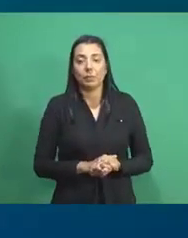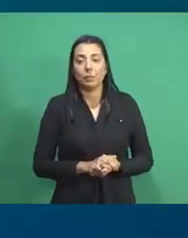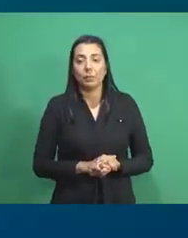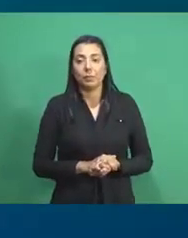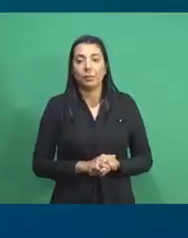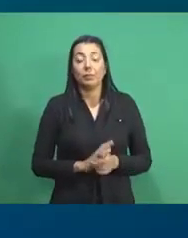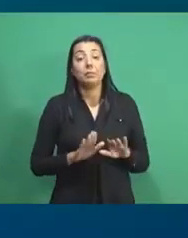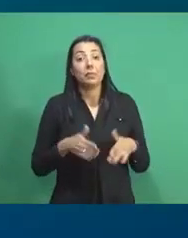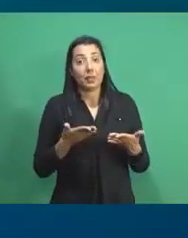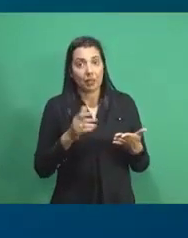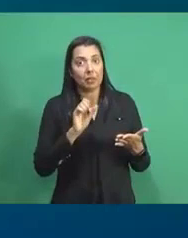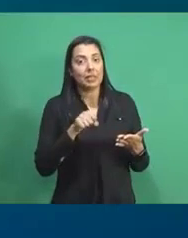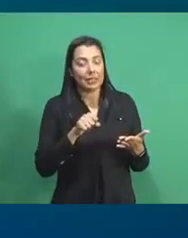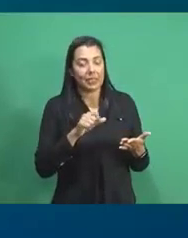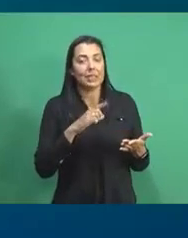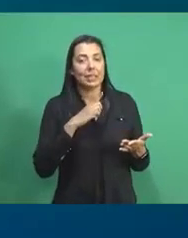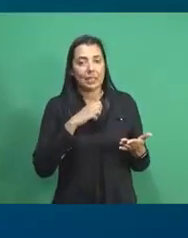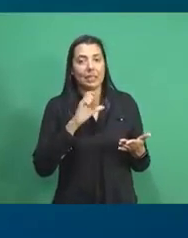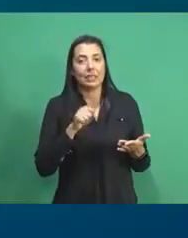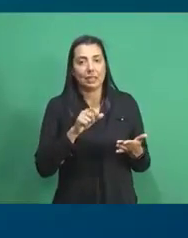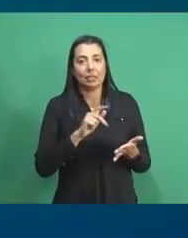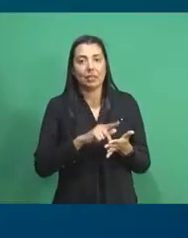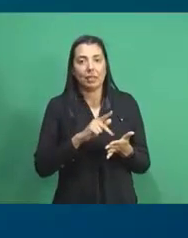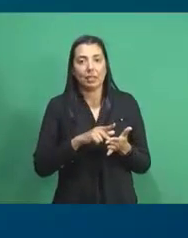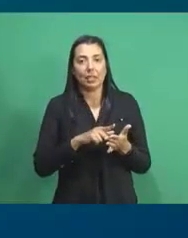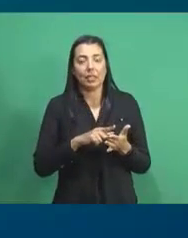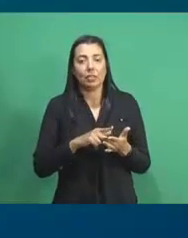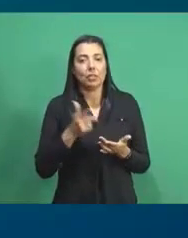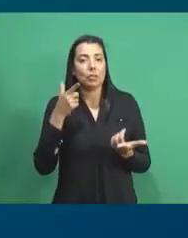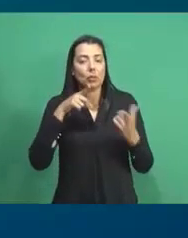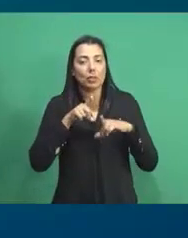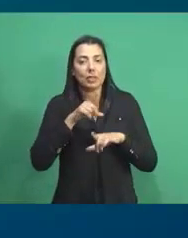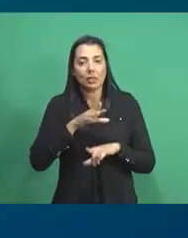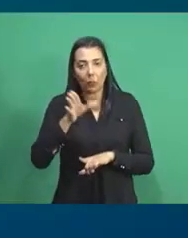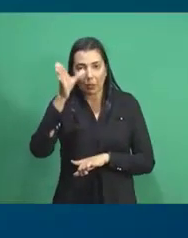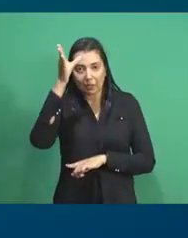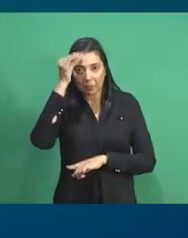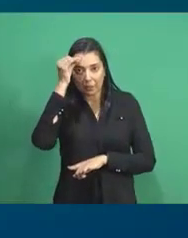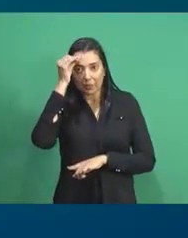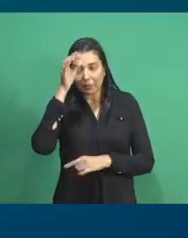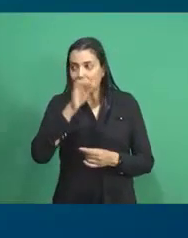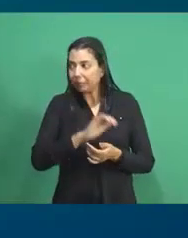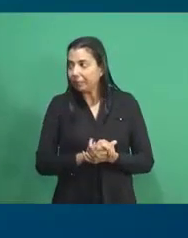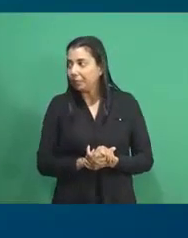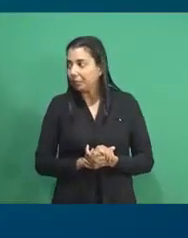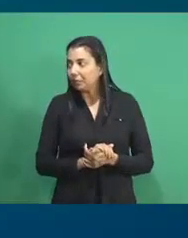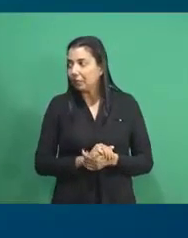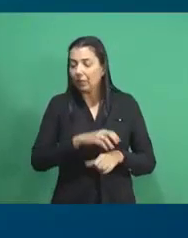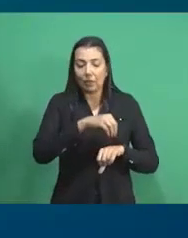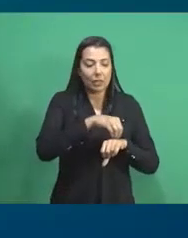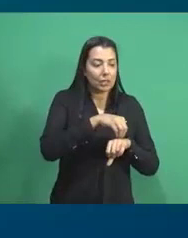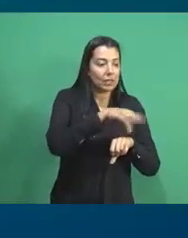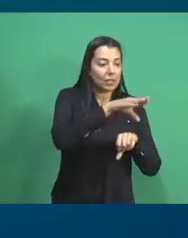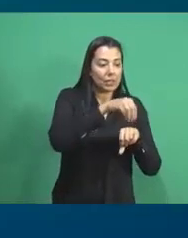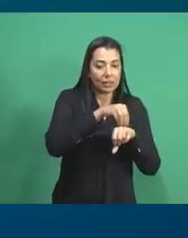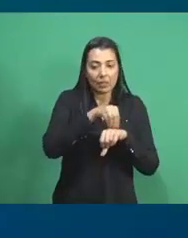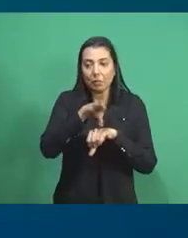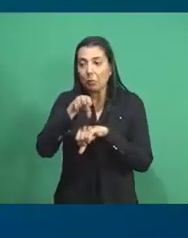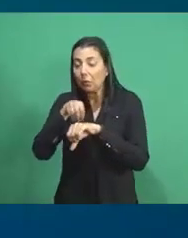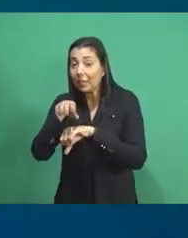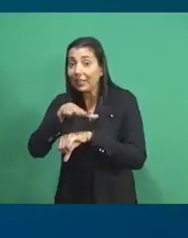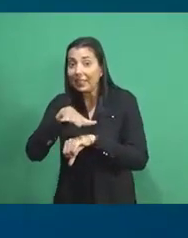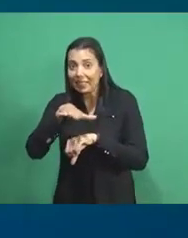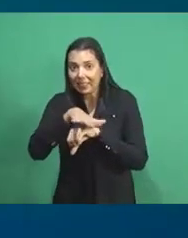Então, sim, nós temos uma gama de conhecimento distribuído nessas